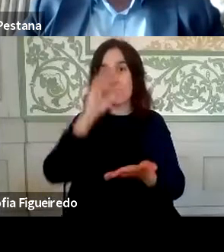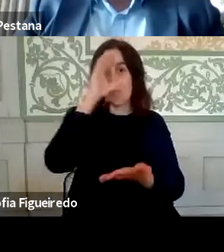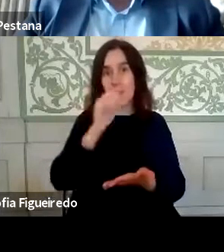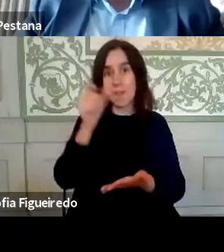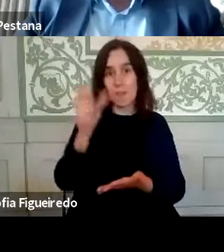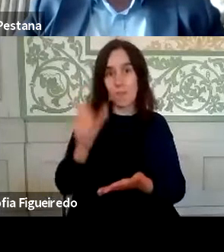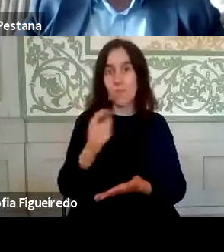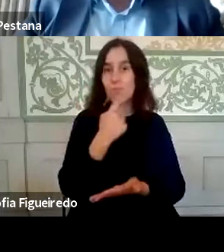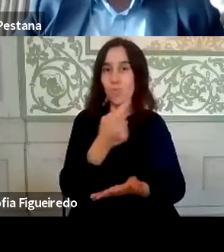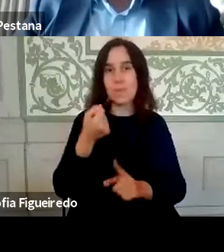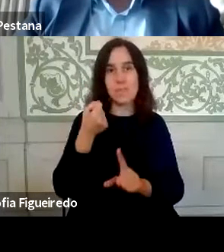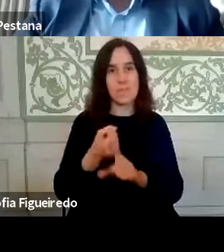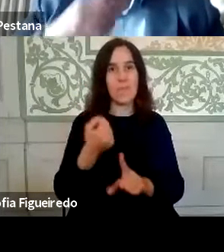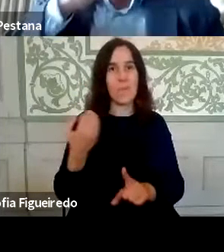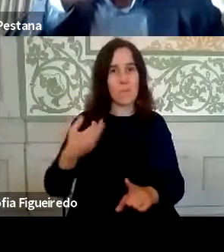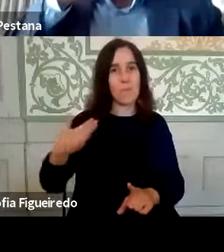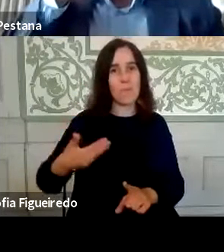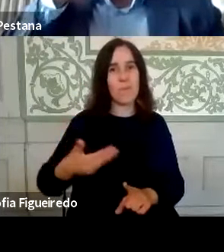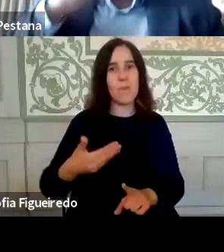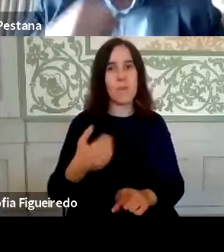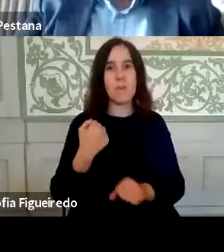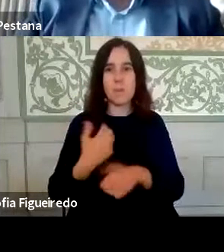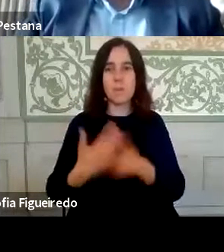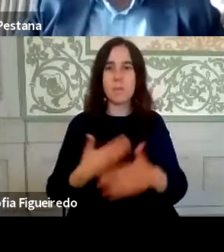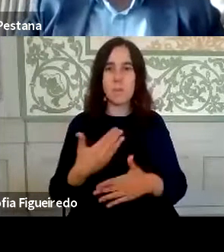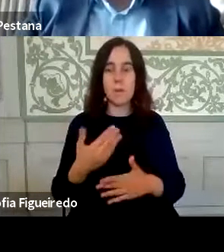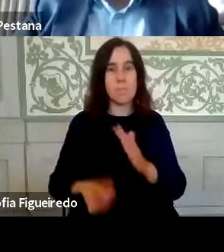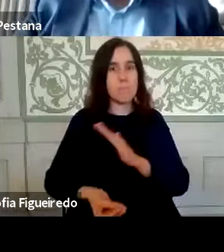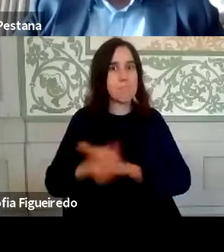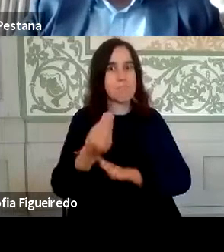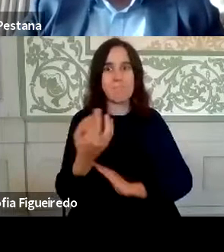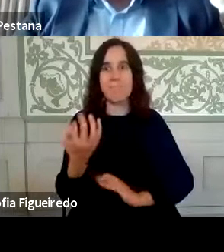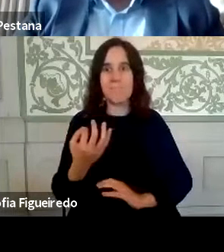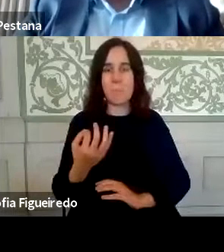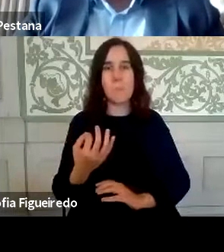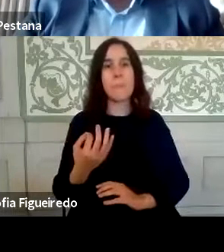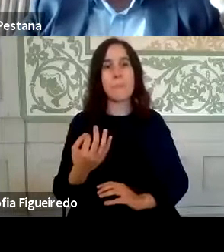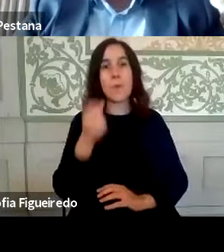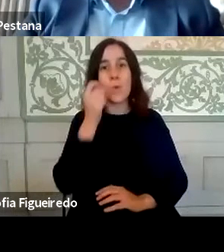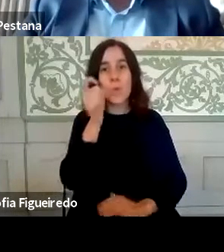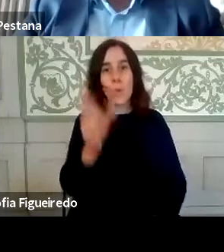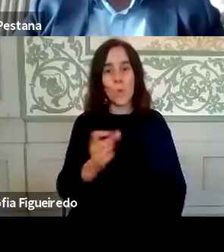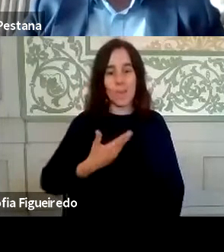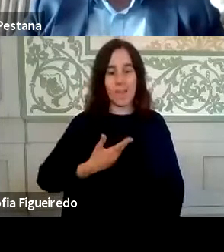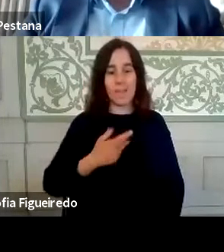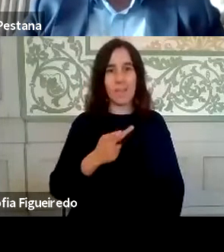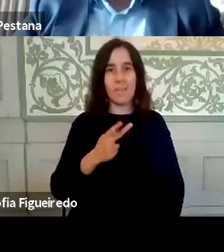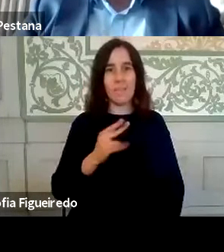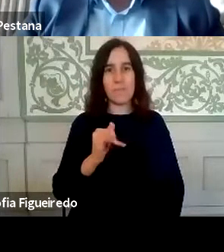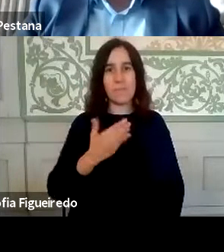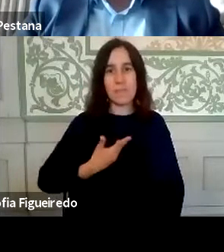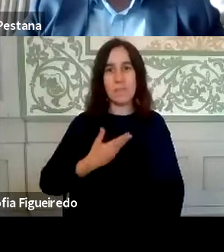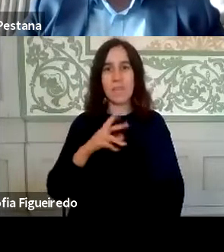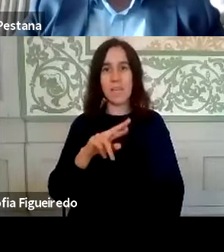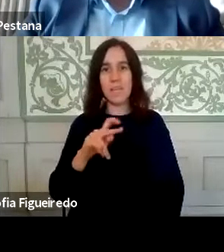um desafio, tem sido um trabalho inédito. E como o David Xavier tem dito ao longo deste processo do nosso